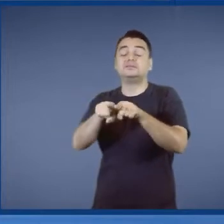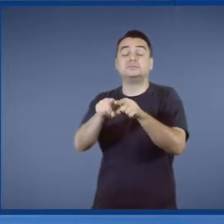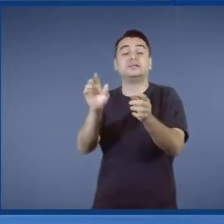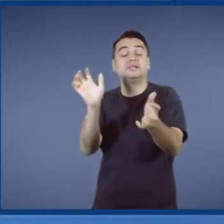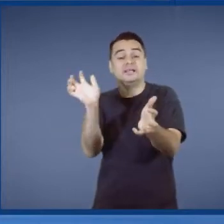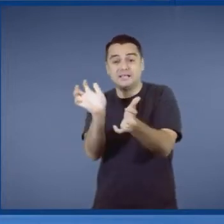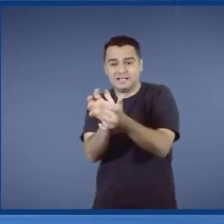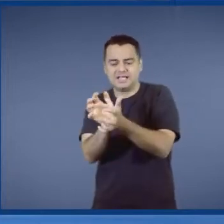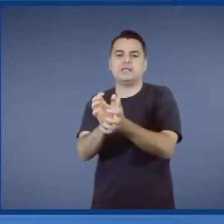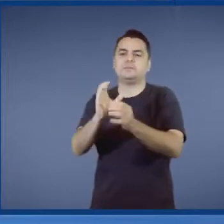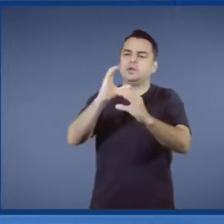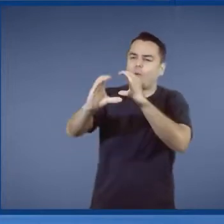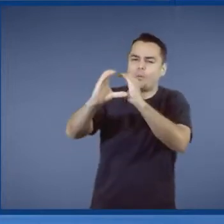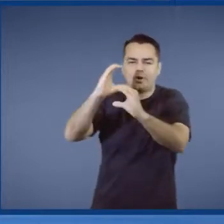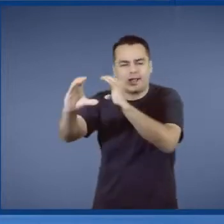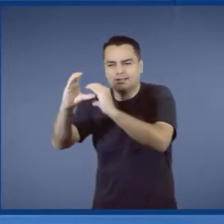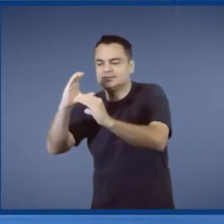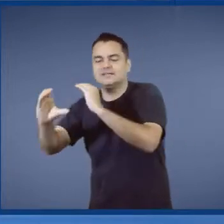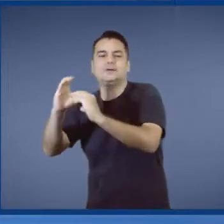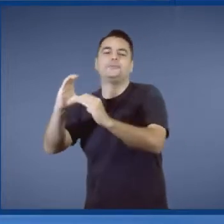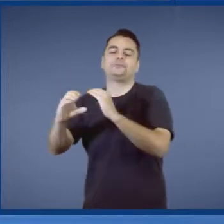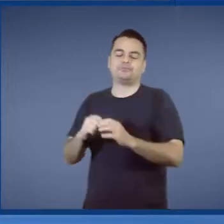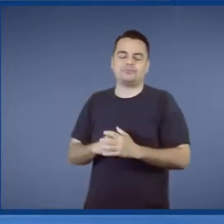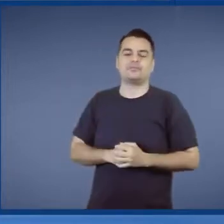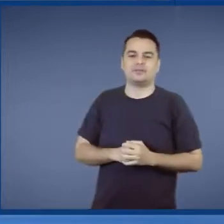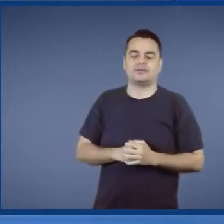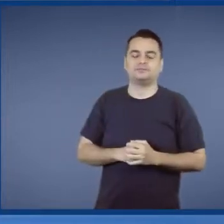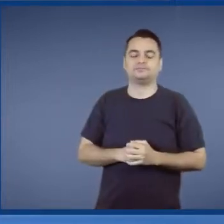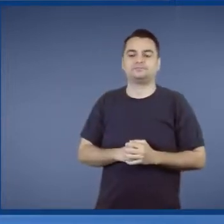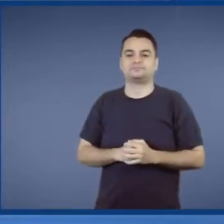comunicação que teve comigo esse tempo todo.